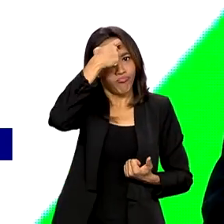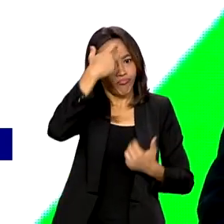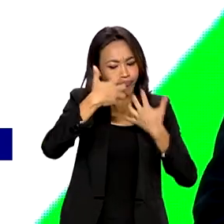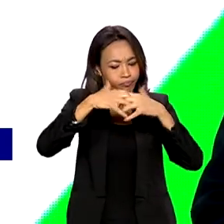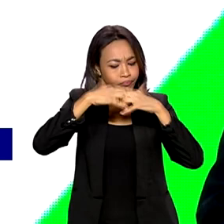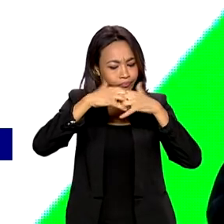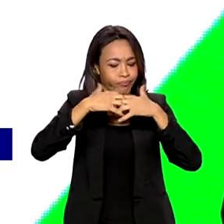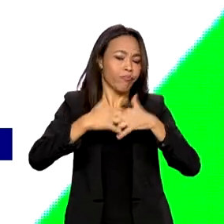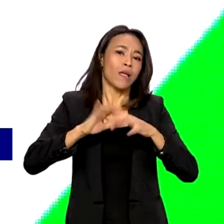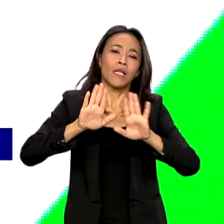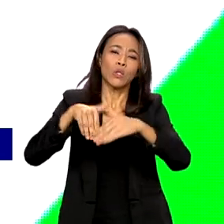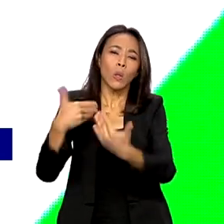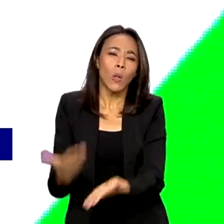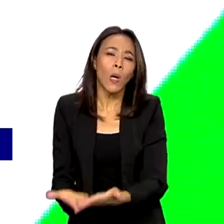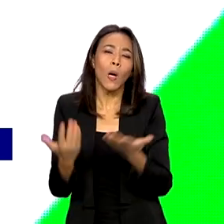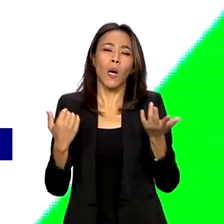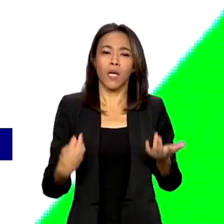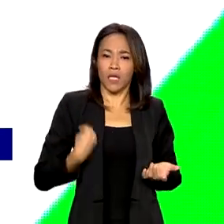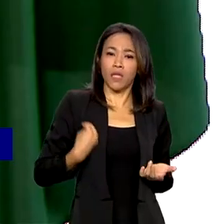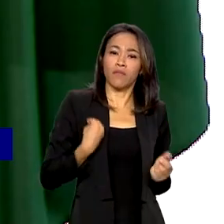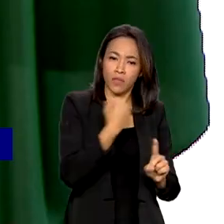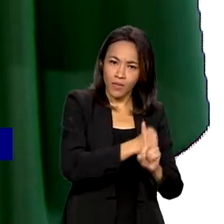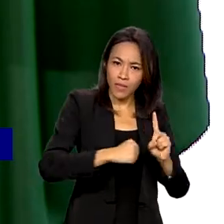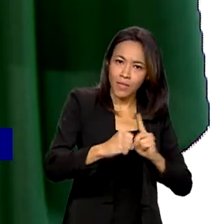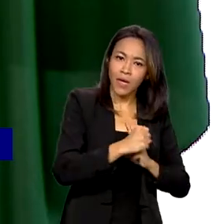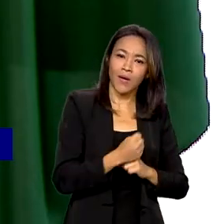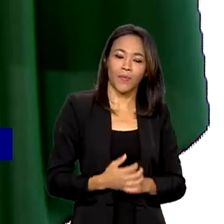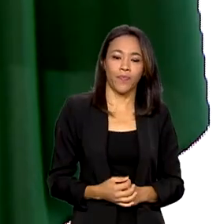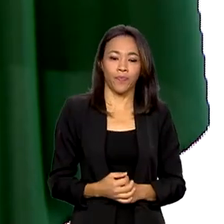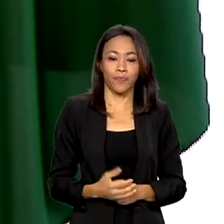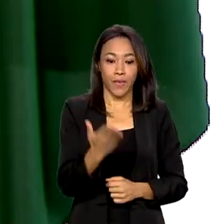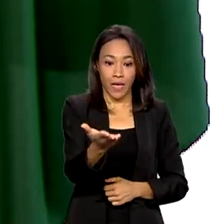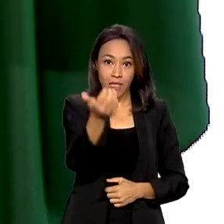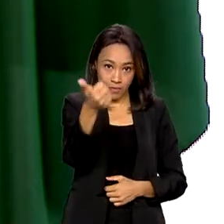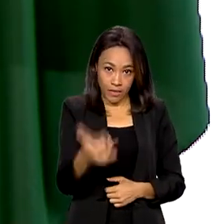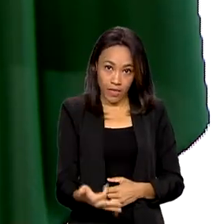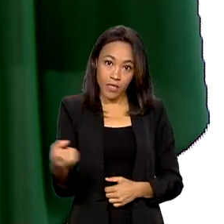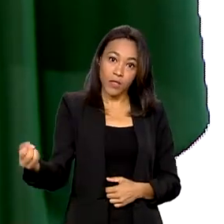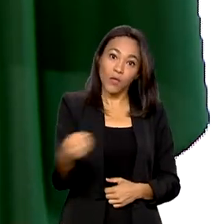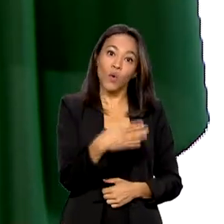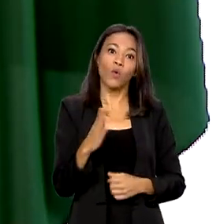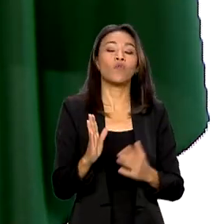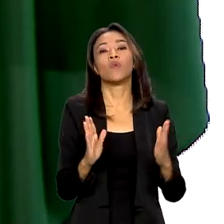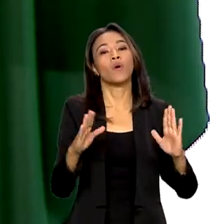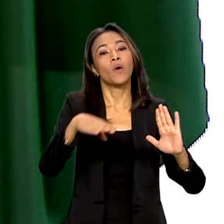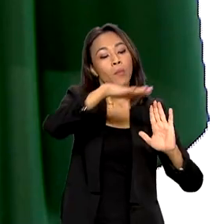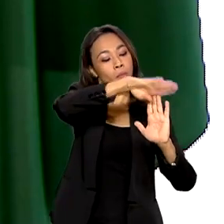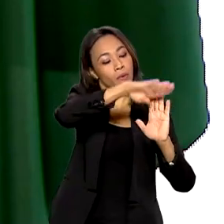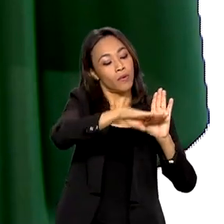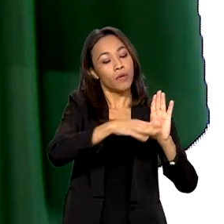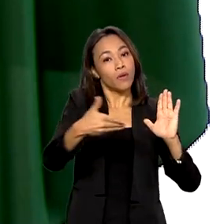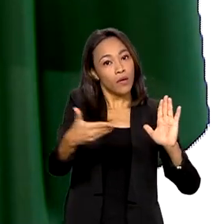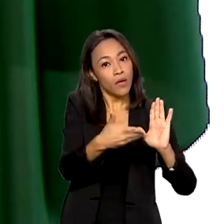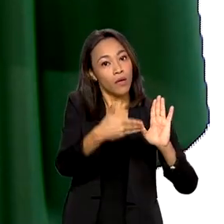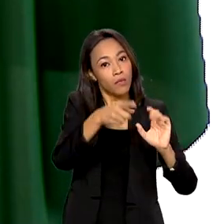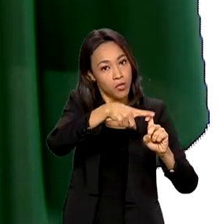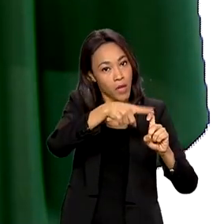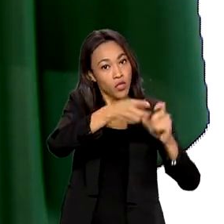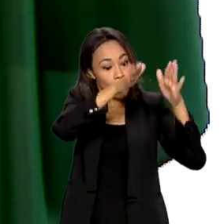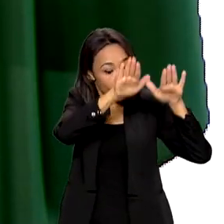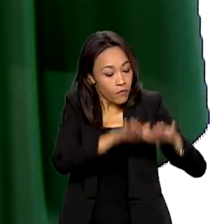tanto na escola como na vida social. Essa nova versão do Mais Médicos veio para ficar